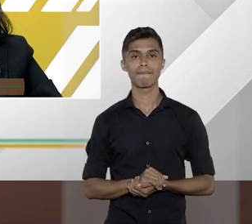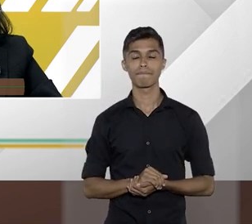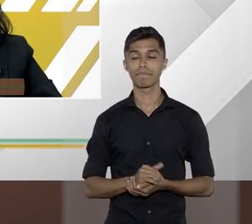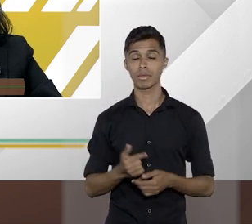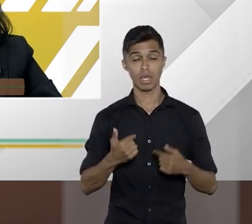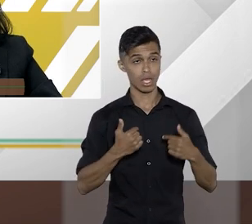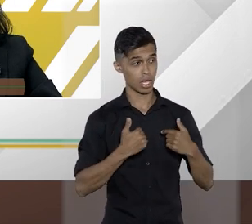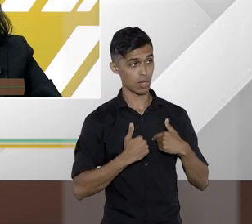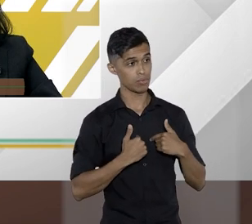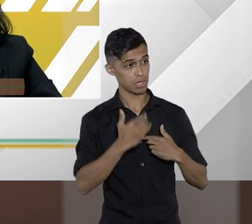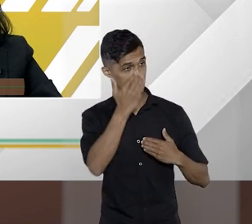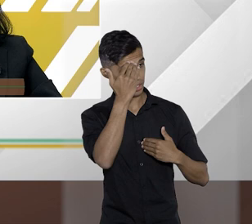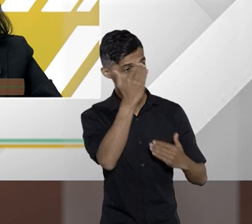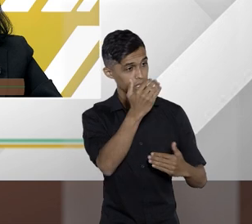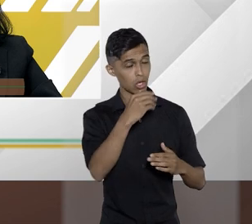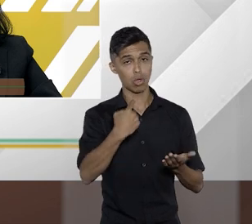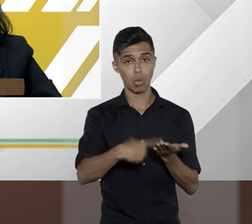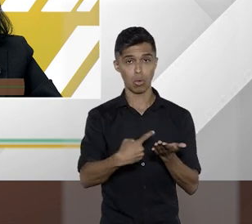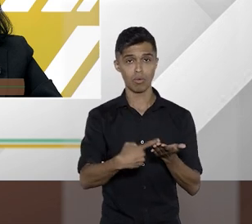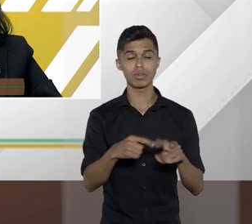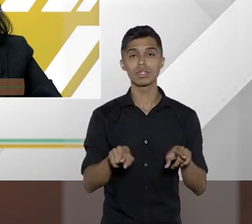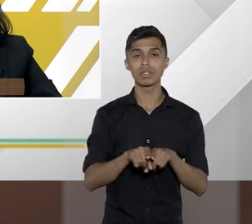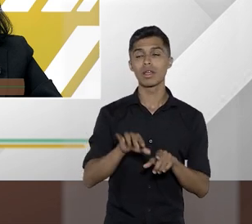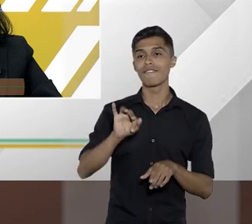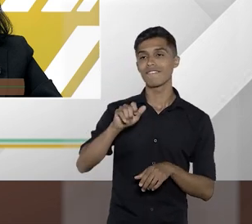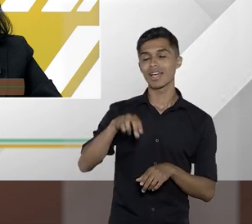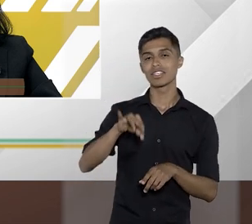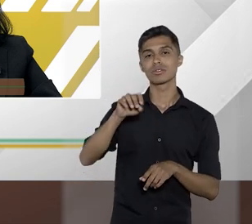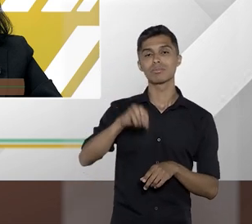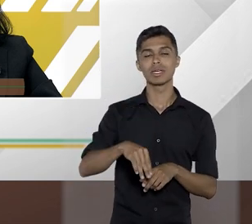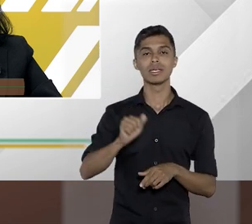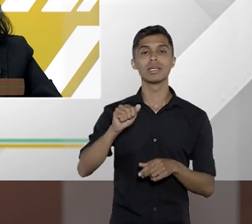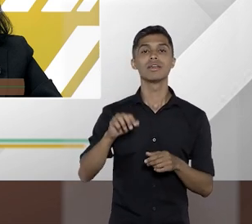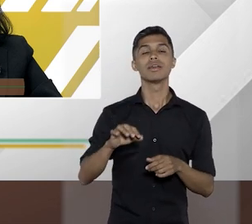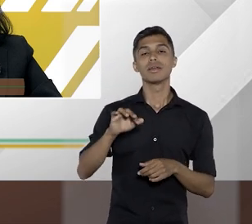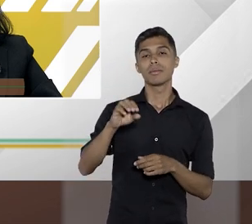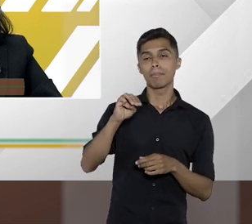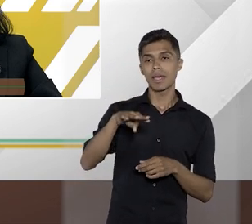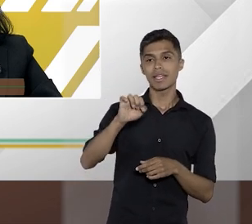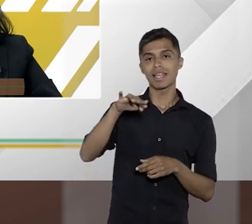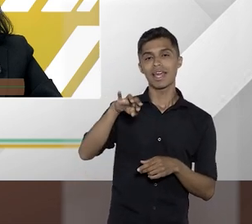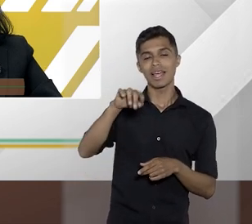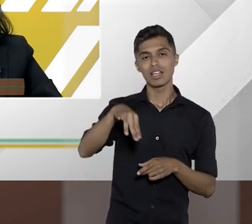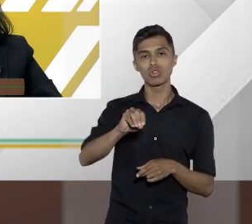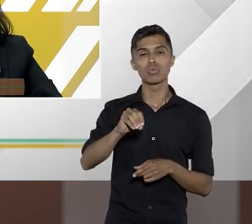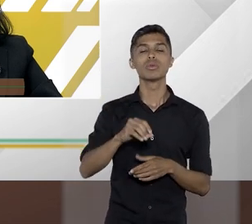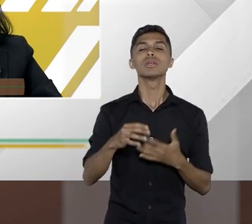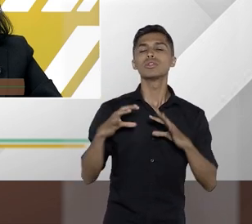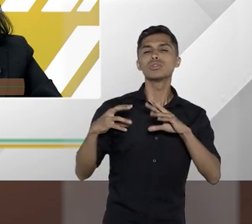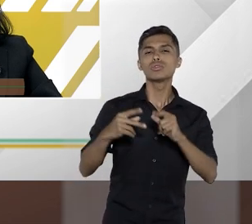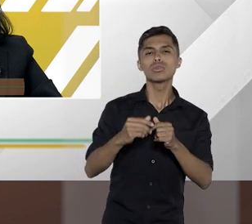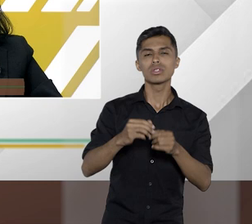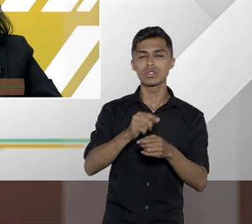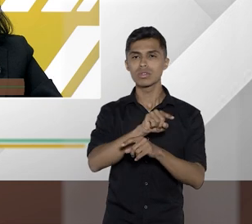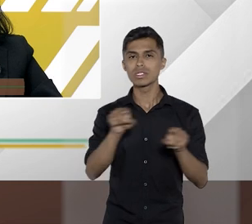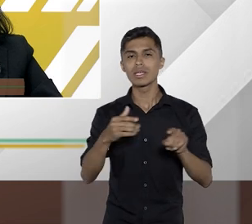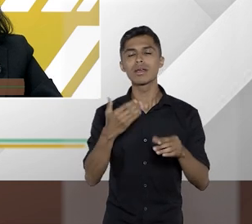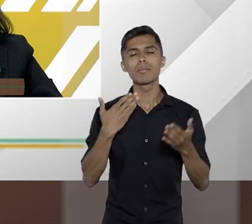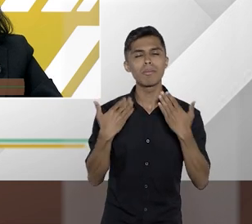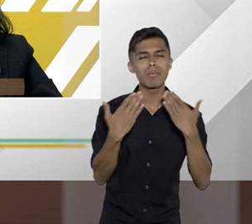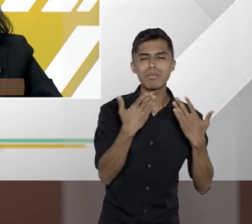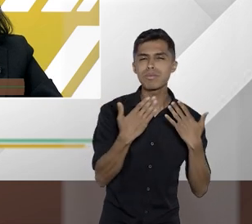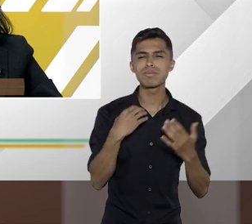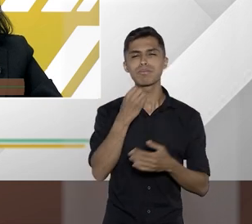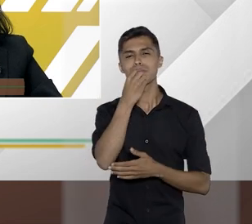agradeço o convite Fátima, Tiago professor Jonathan o grupo do STJ foi muito bom esse